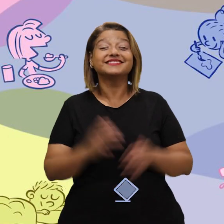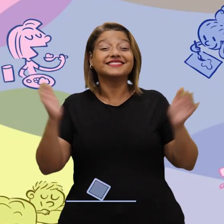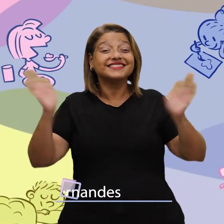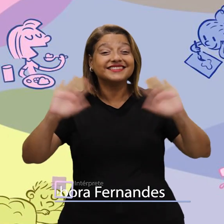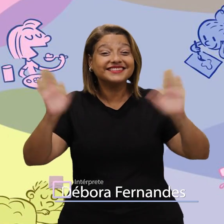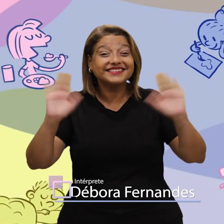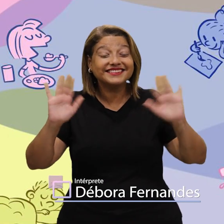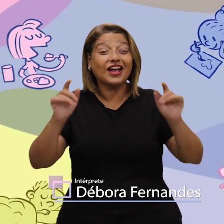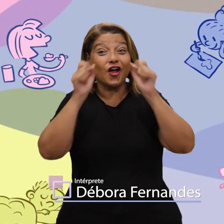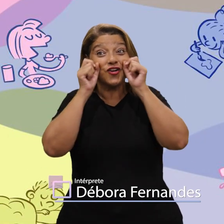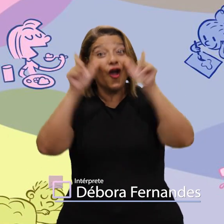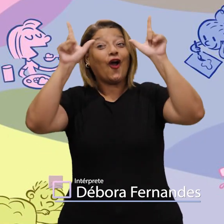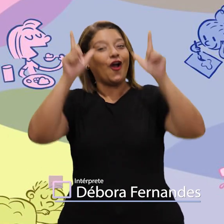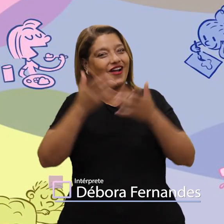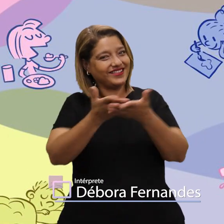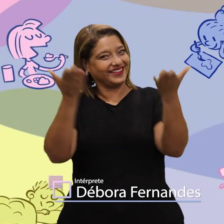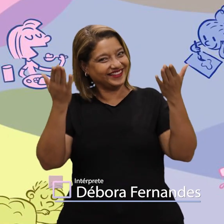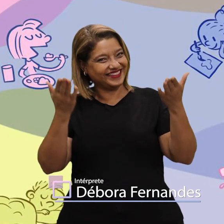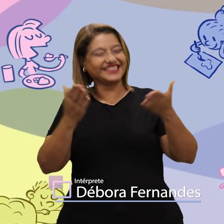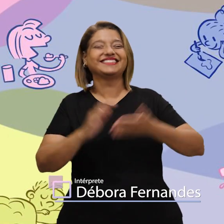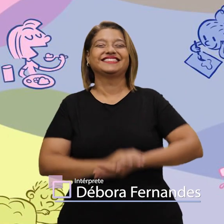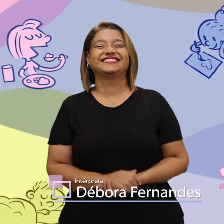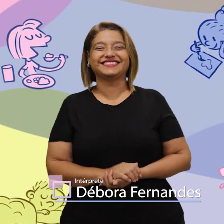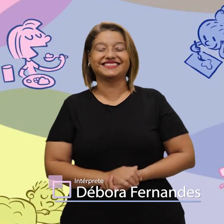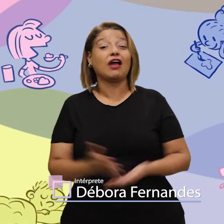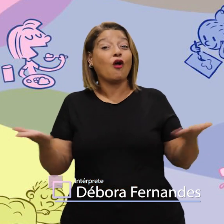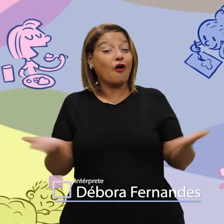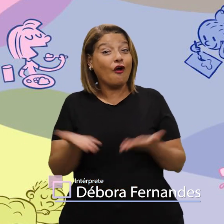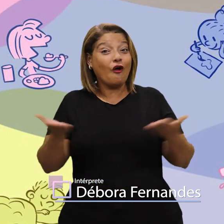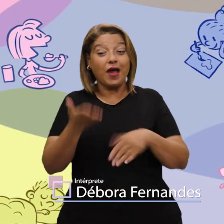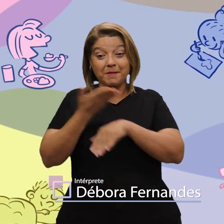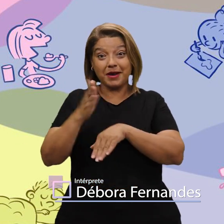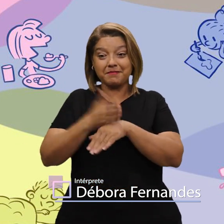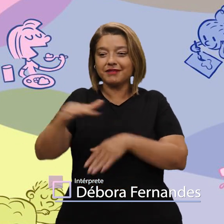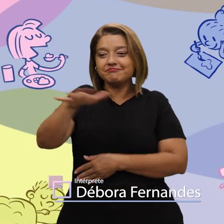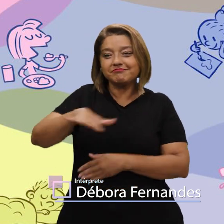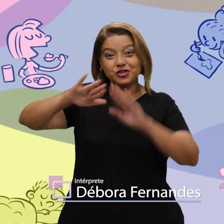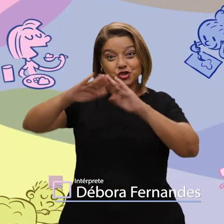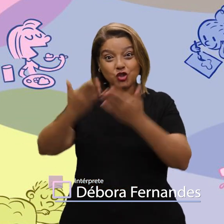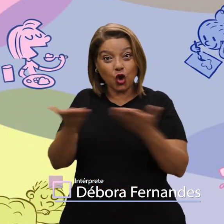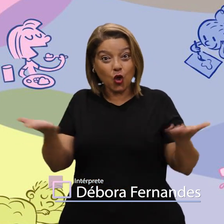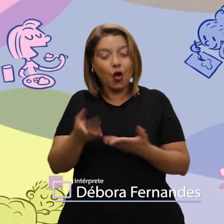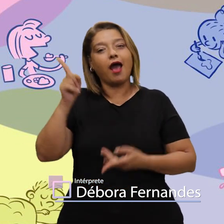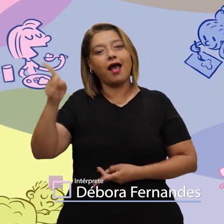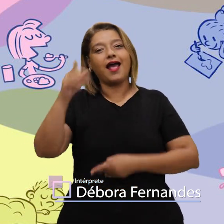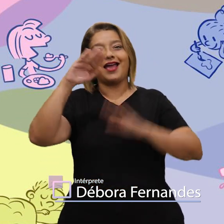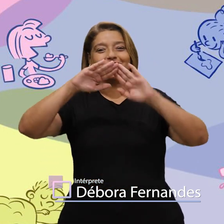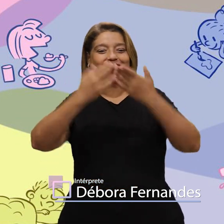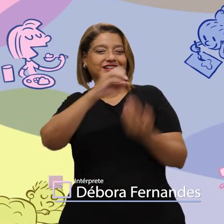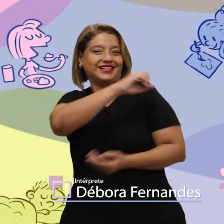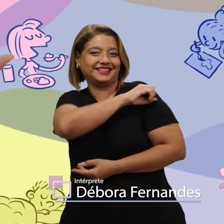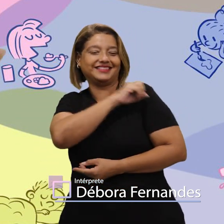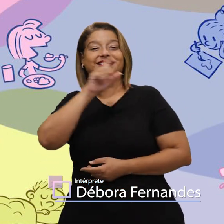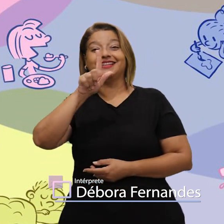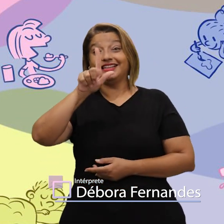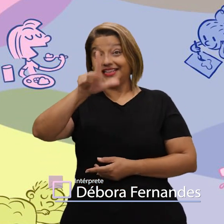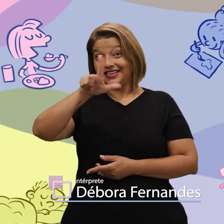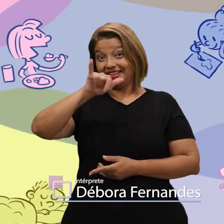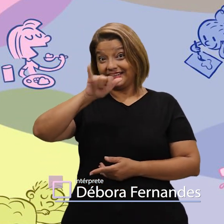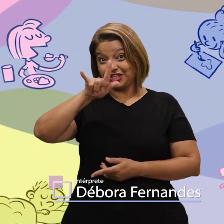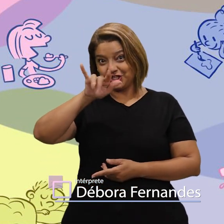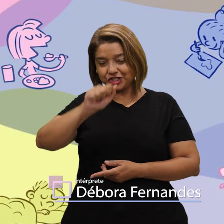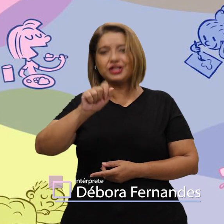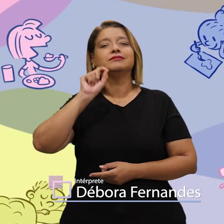Oi, Acorda, menina! A nossa prática em rede de hoje vem lá do Semei Ligia Rassi. E, claro,